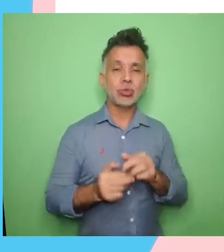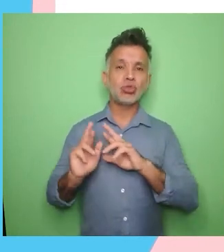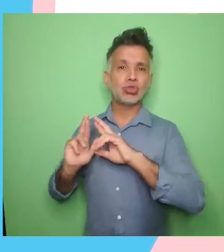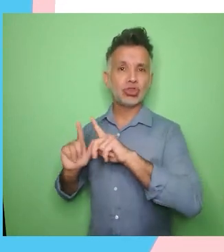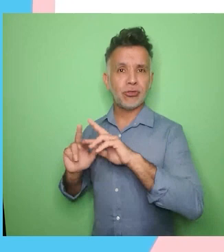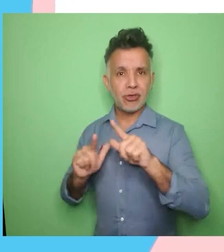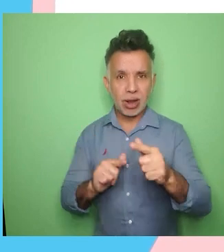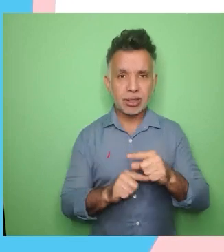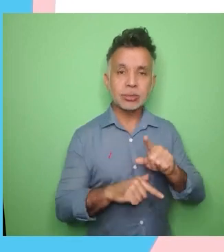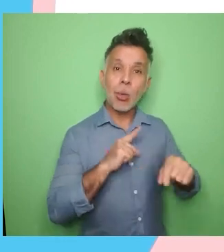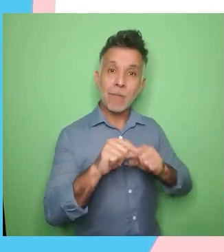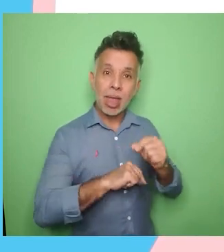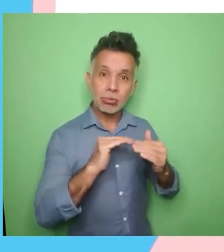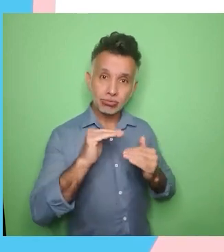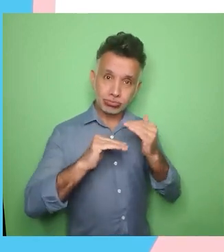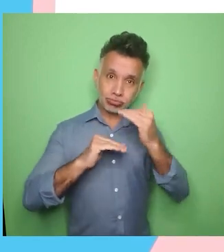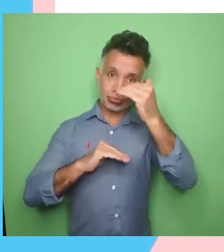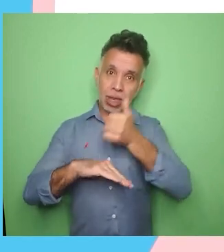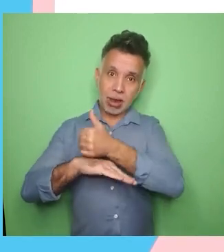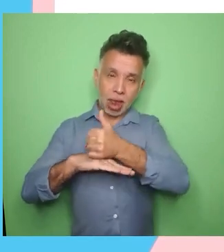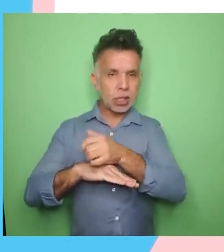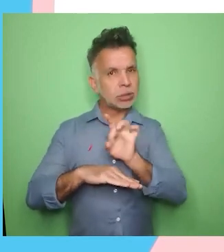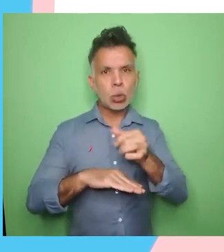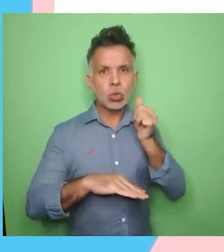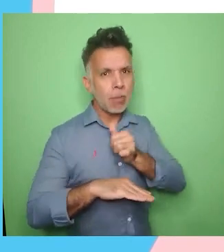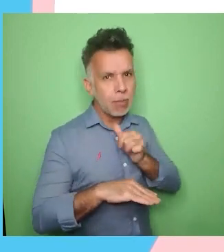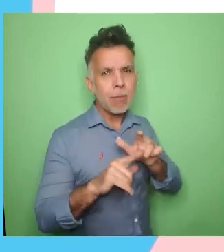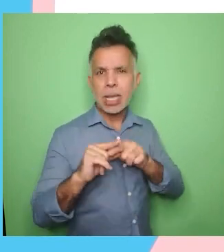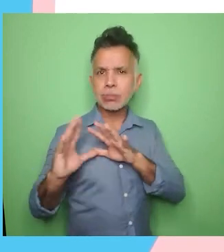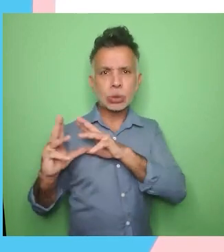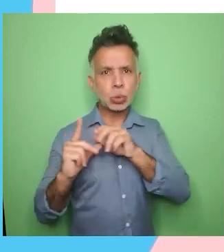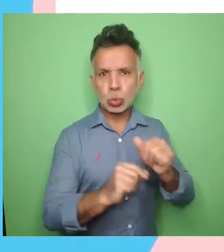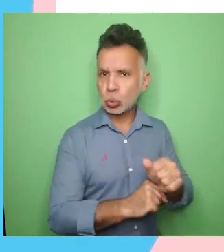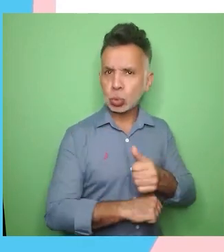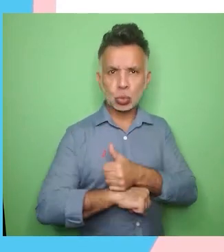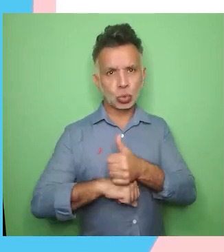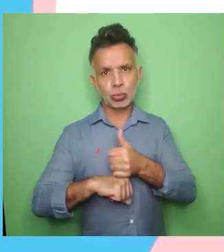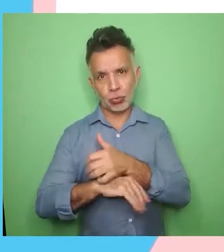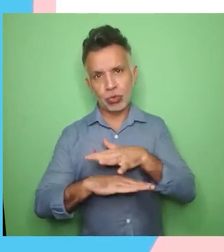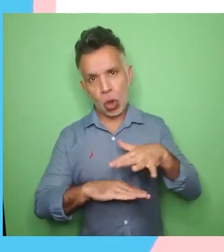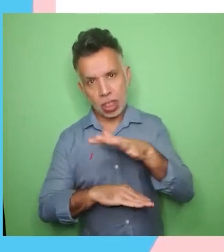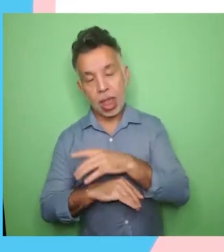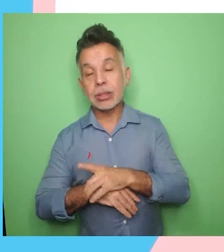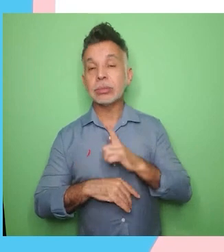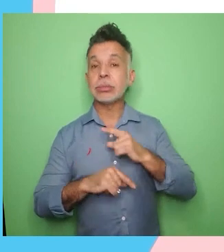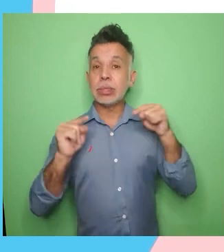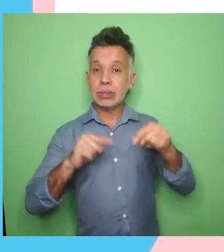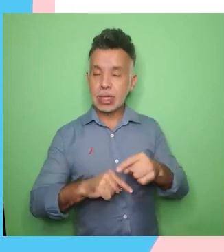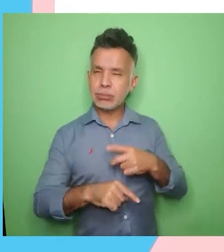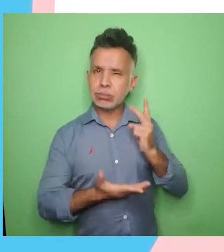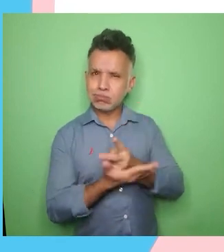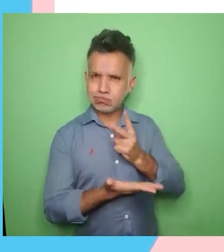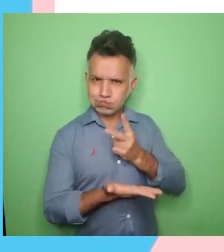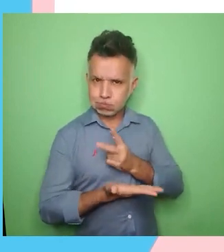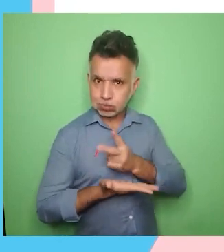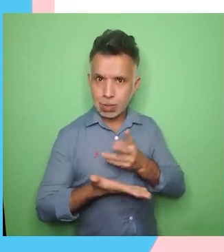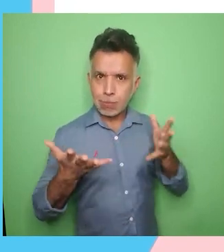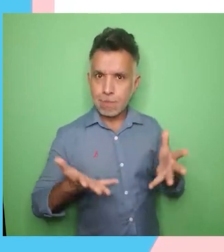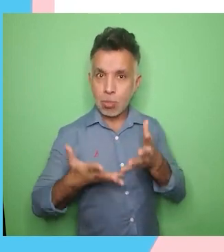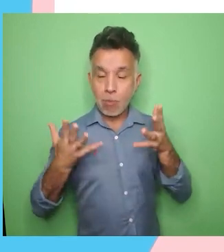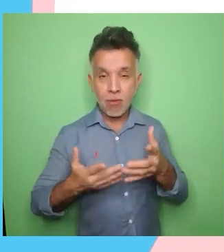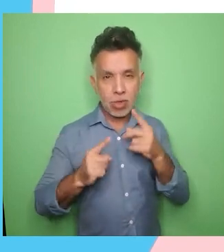todos os profissionais. Estamos constantemente promovendo um olhar de saúde e bem-estar no ambiente de trabalho,